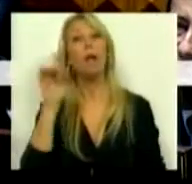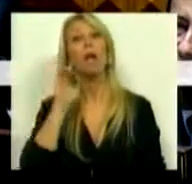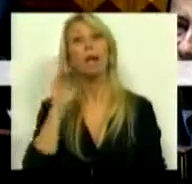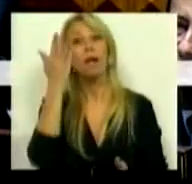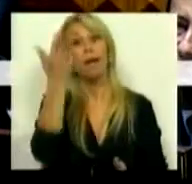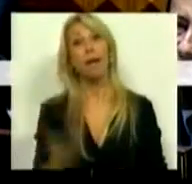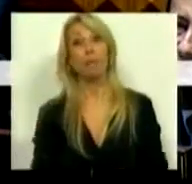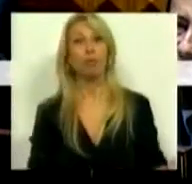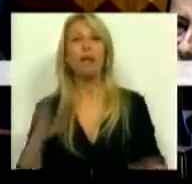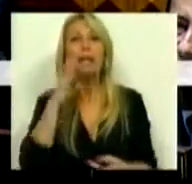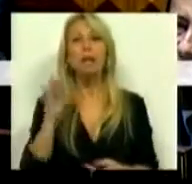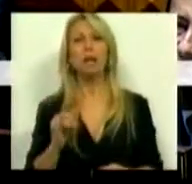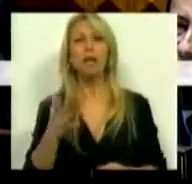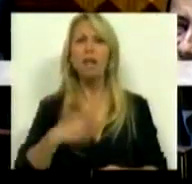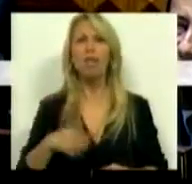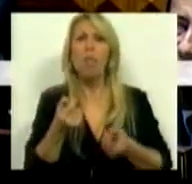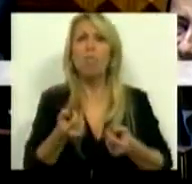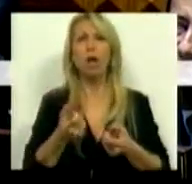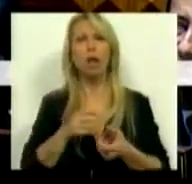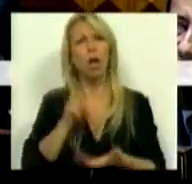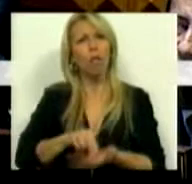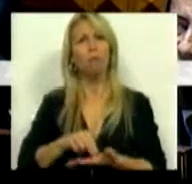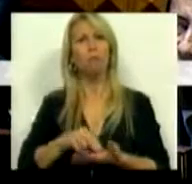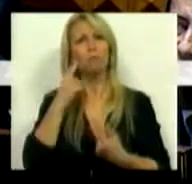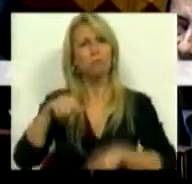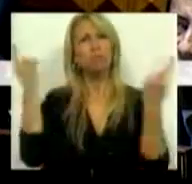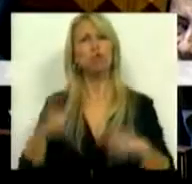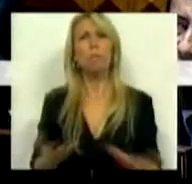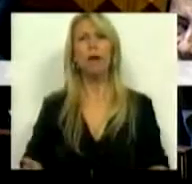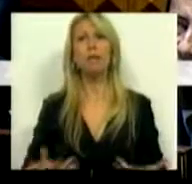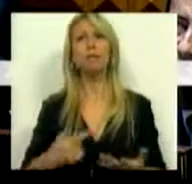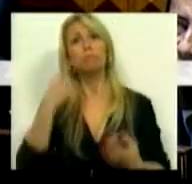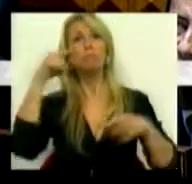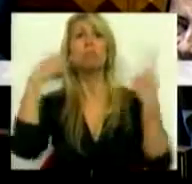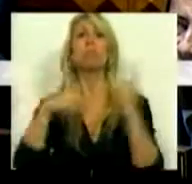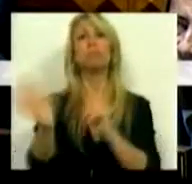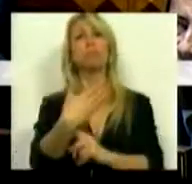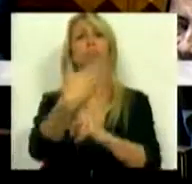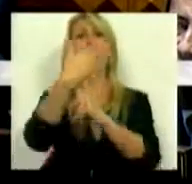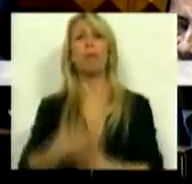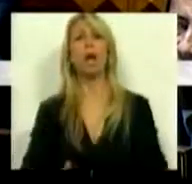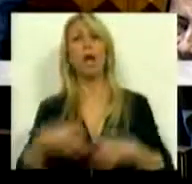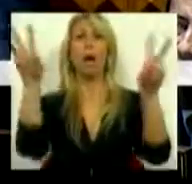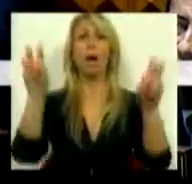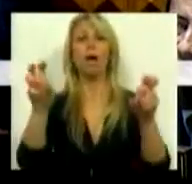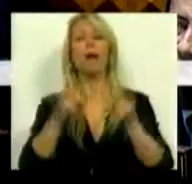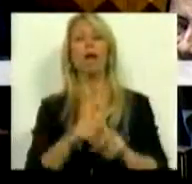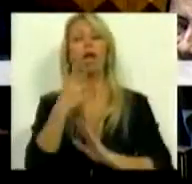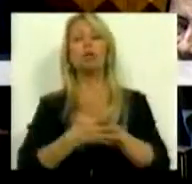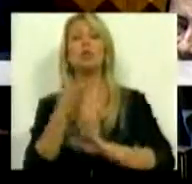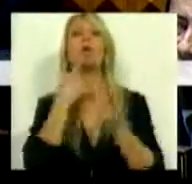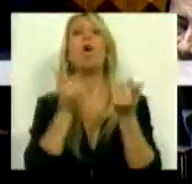tentativa de ganhar espaço, apresenta a bandeira da reindustrialização, bandeira nobre. Mas para isso é necessário dar conteúdo.